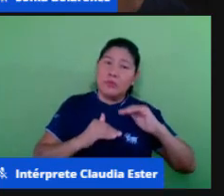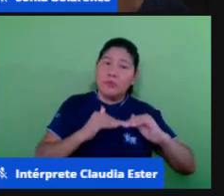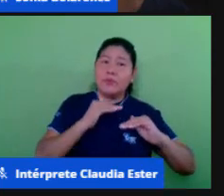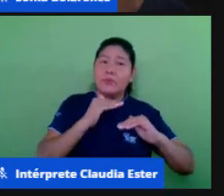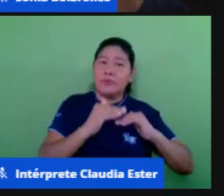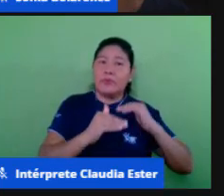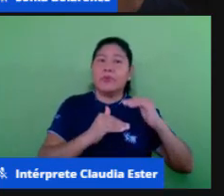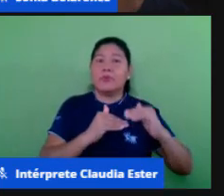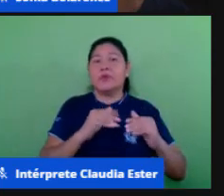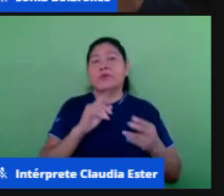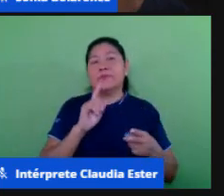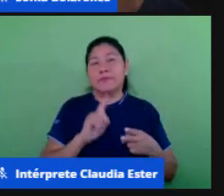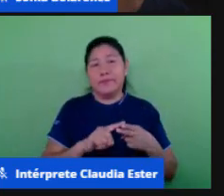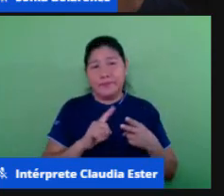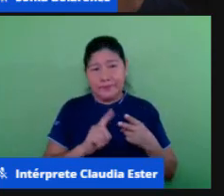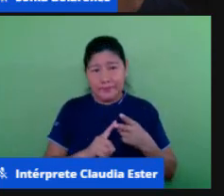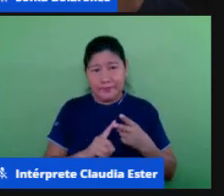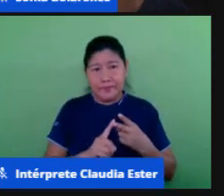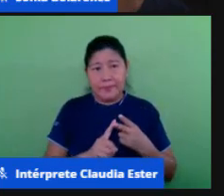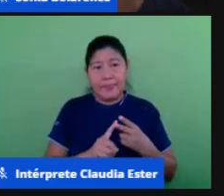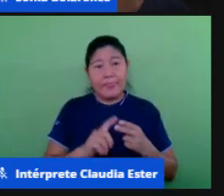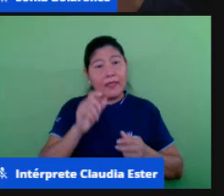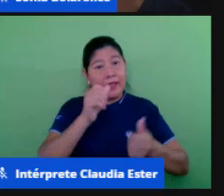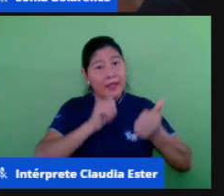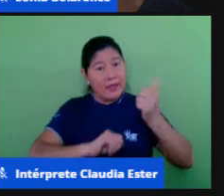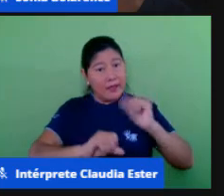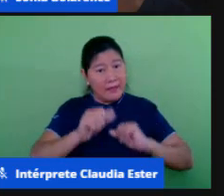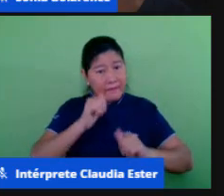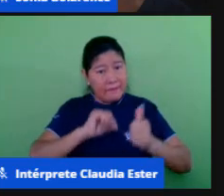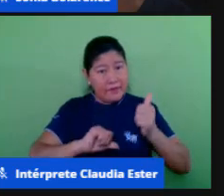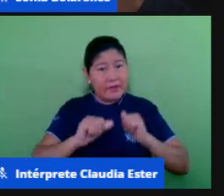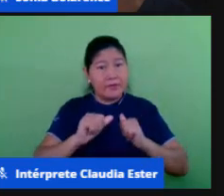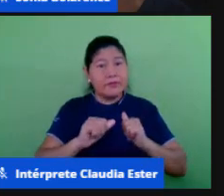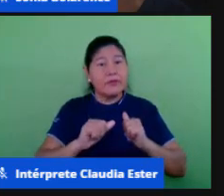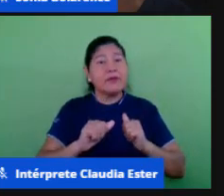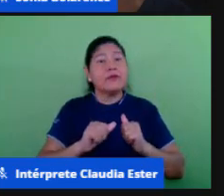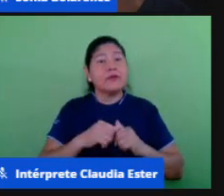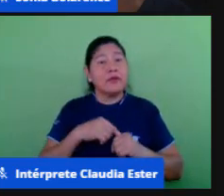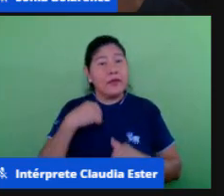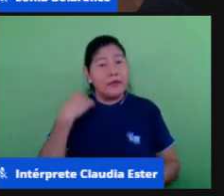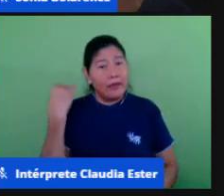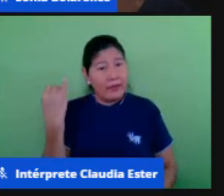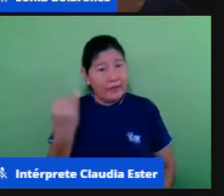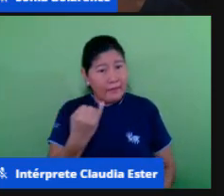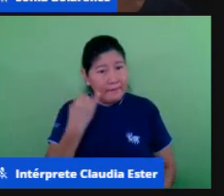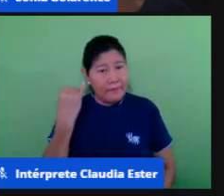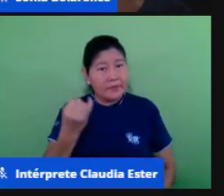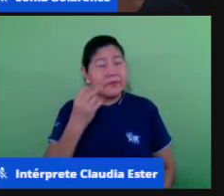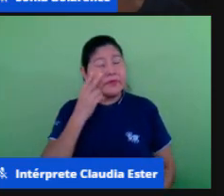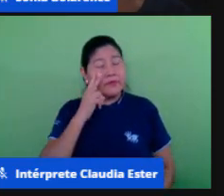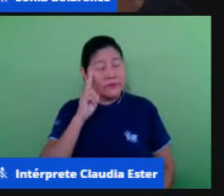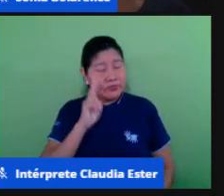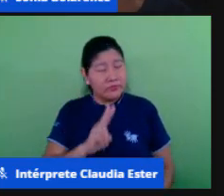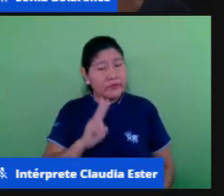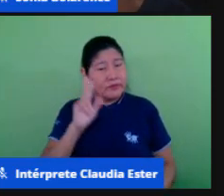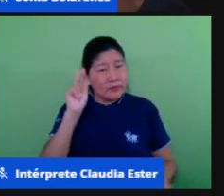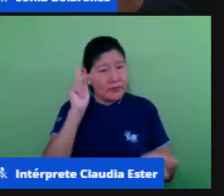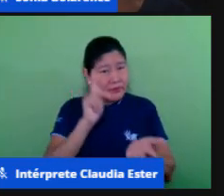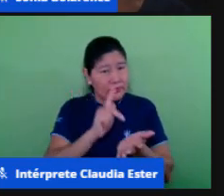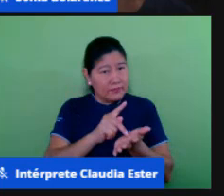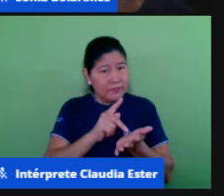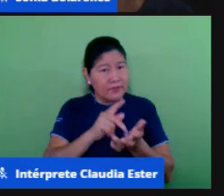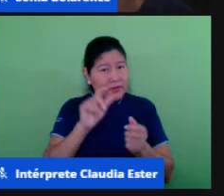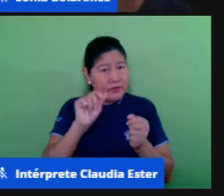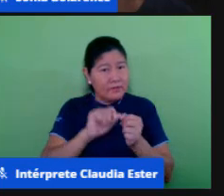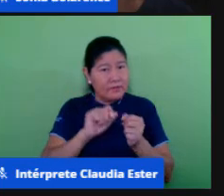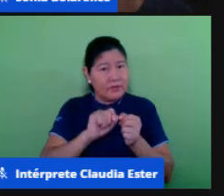procedimental essa é a avaliação que prioritariamente deve ser feita e mais do que nunca